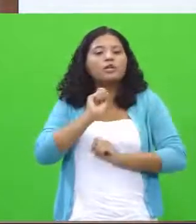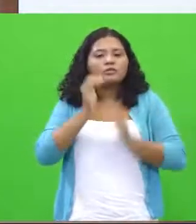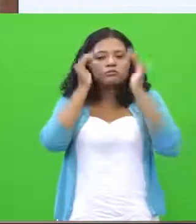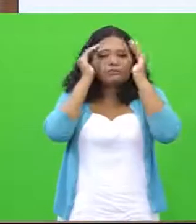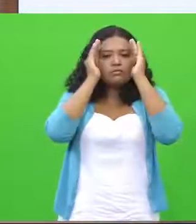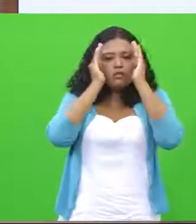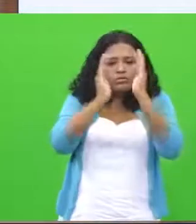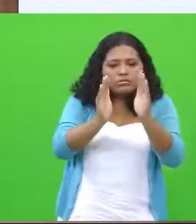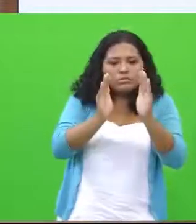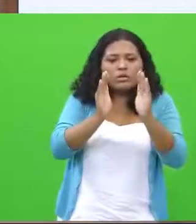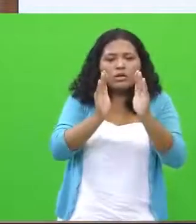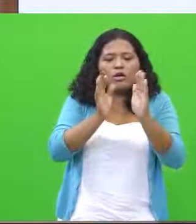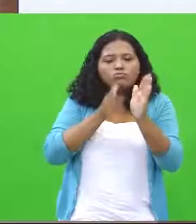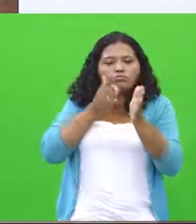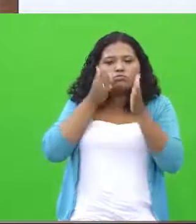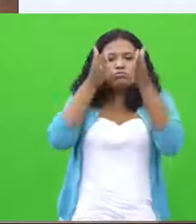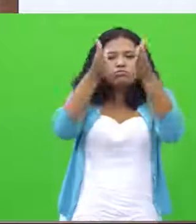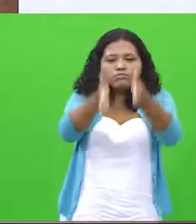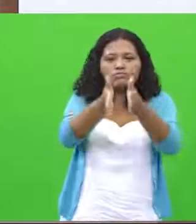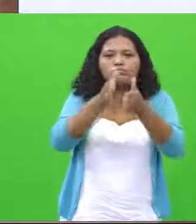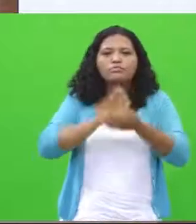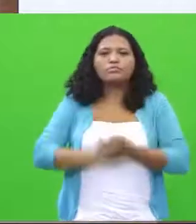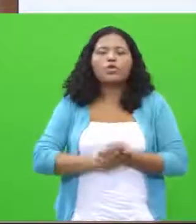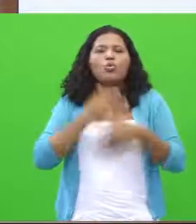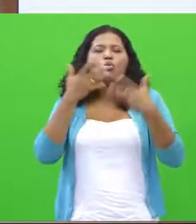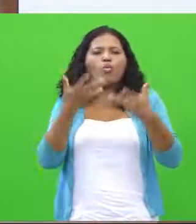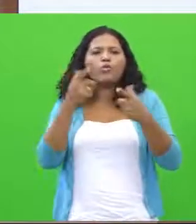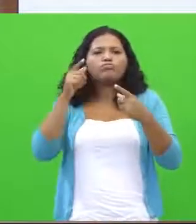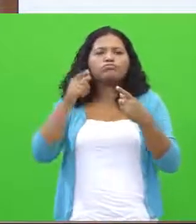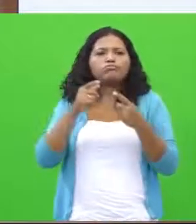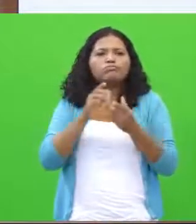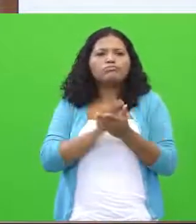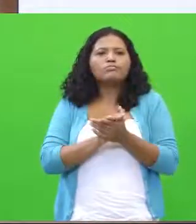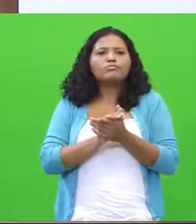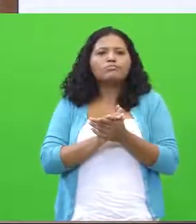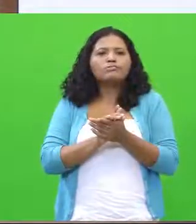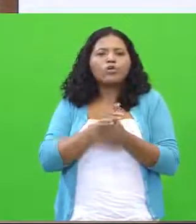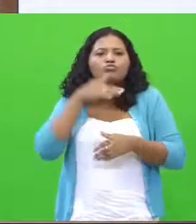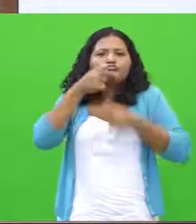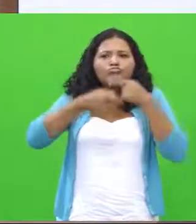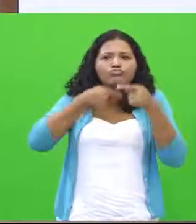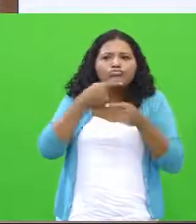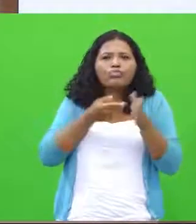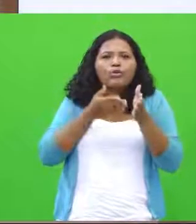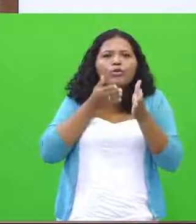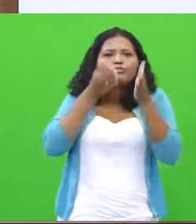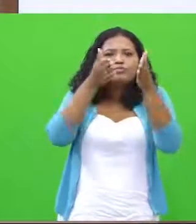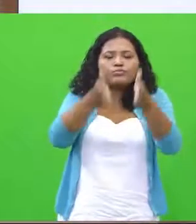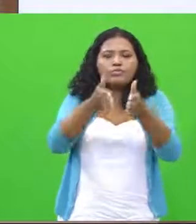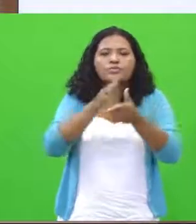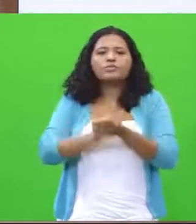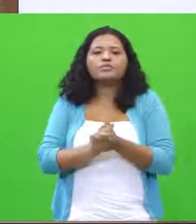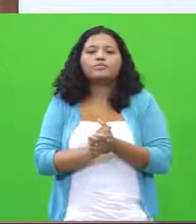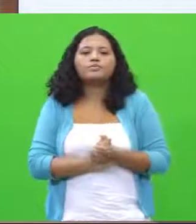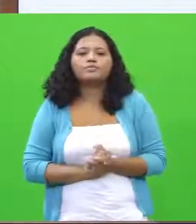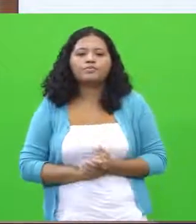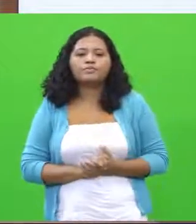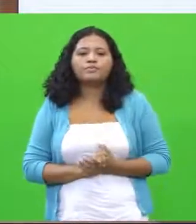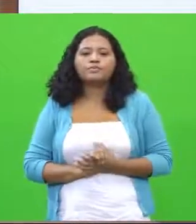Seu ponto de vista é? Qual é? E deixe aí fluir a sequência a respeito desse ponto de vista.